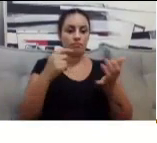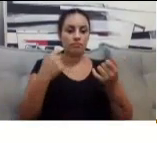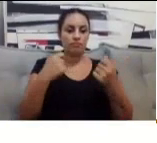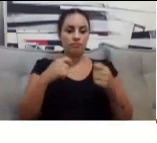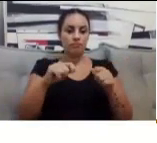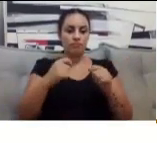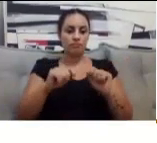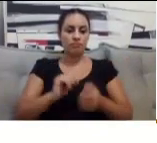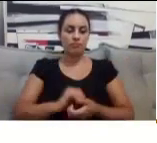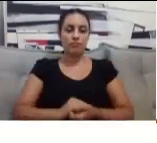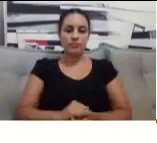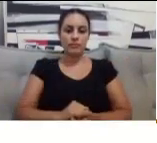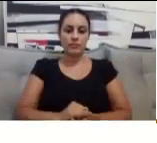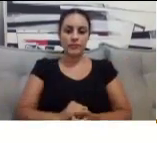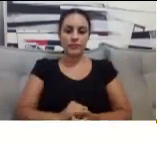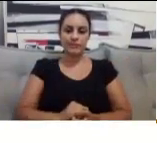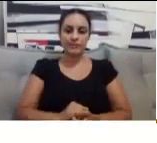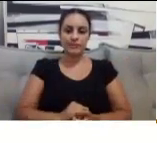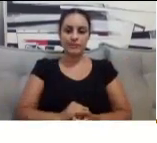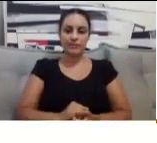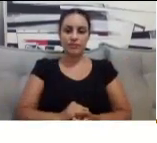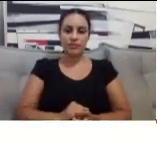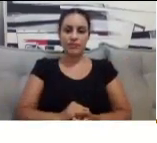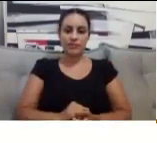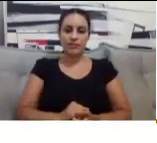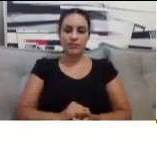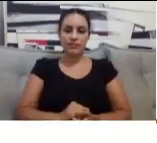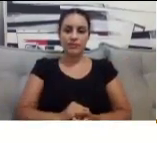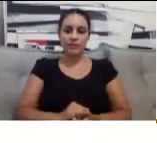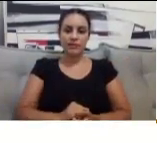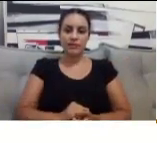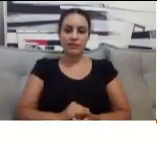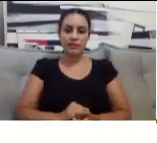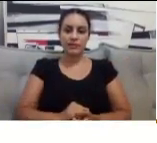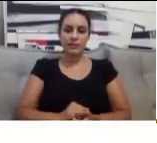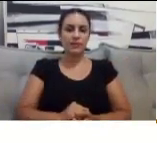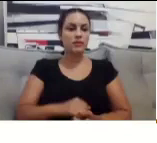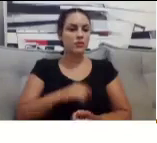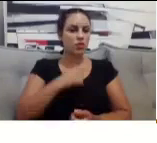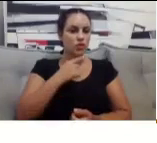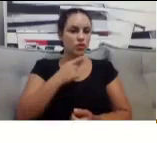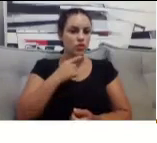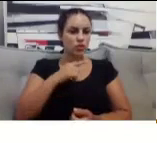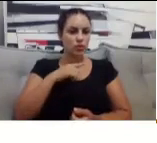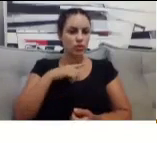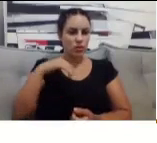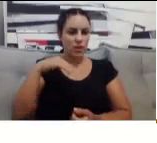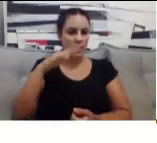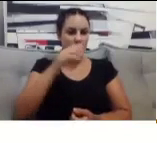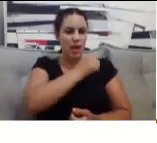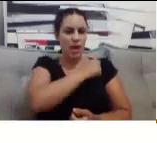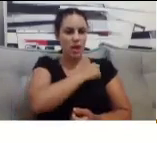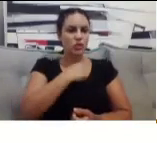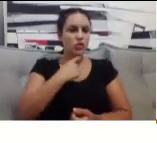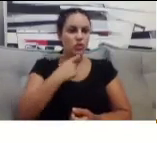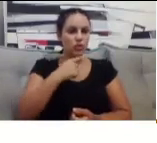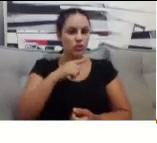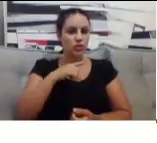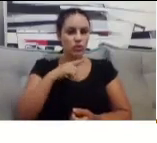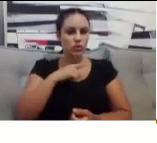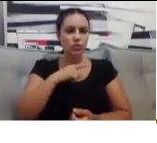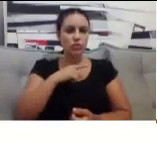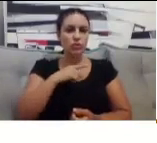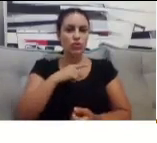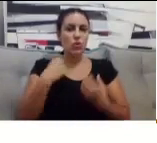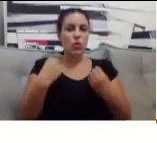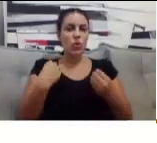Achou? Fernanda? Mas alguém está com dúvidas para assinar a lista de presença?